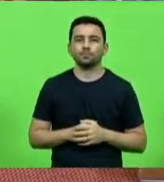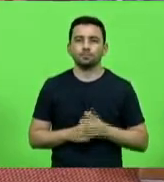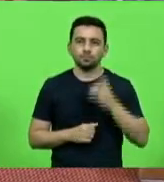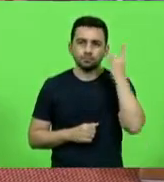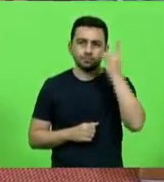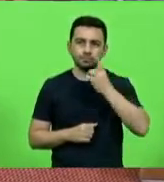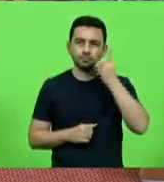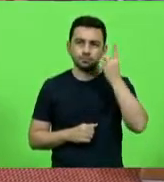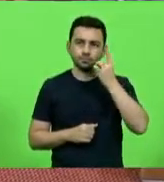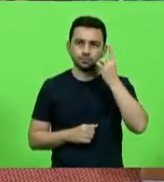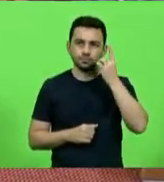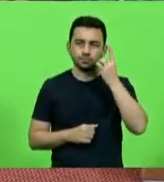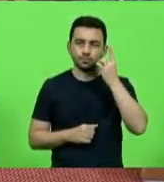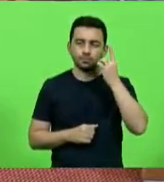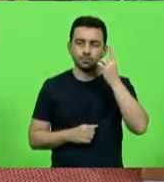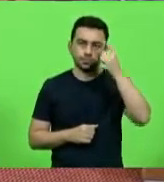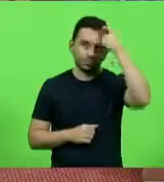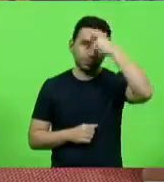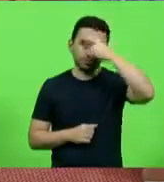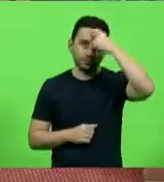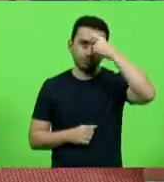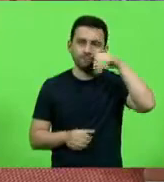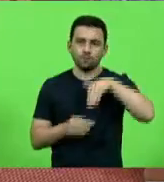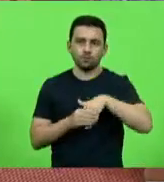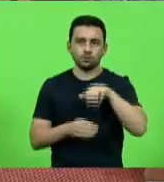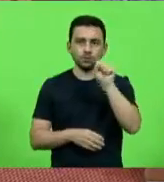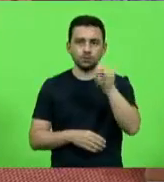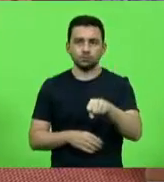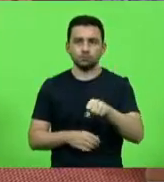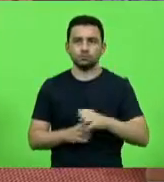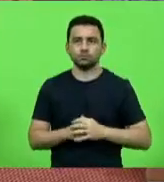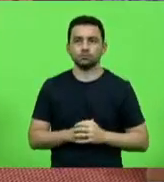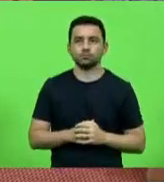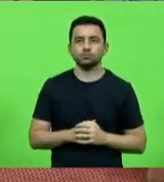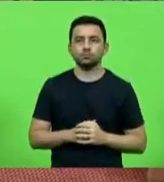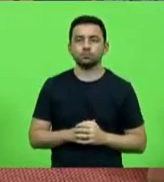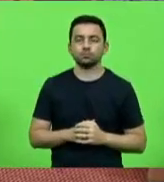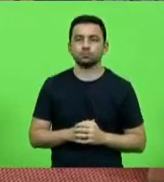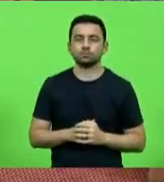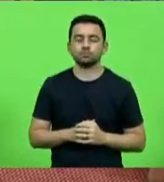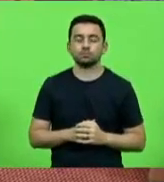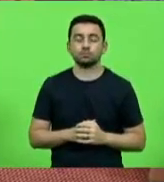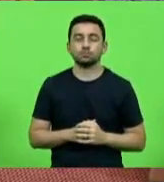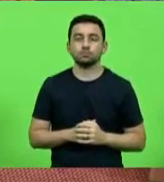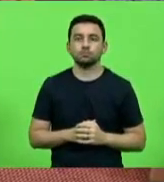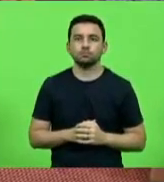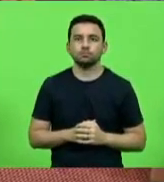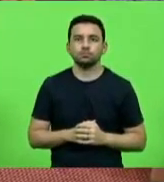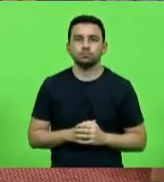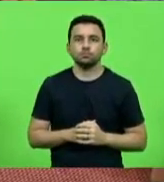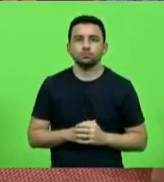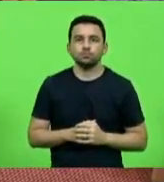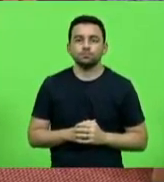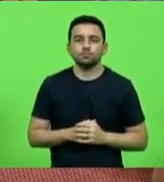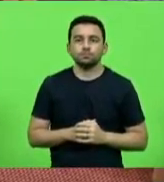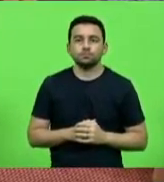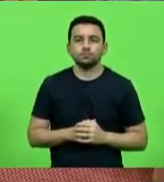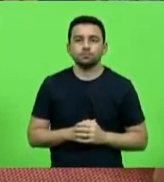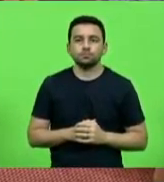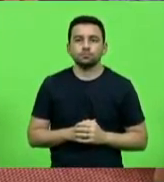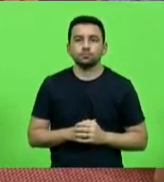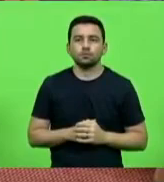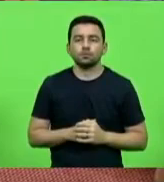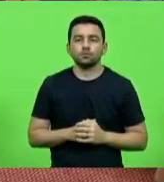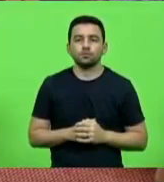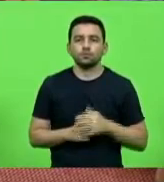Maurício Skudlark? Voto sim Deputado Maurício Skudlark vota sim, senhor presidente Como vota